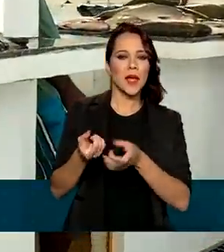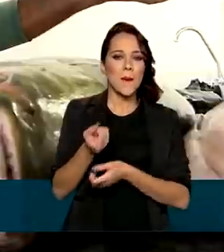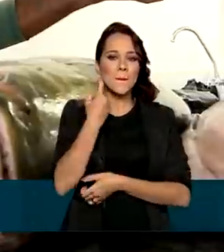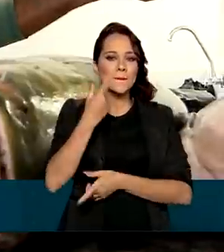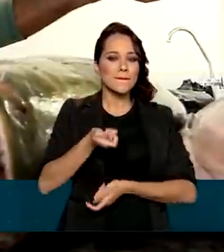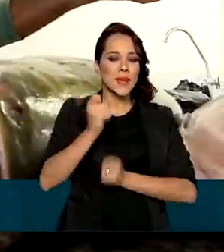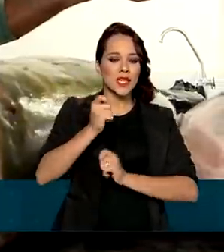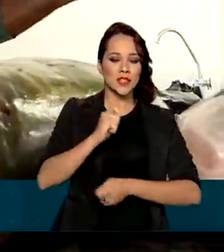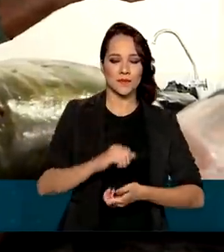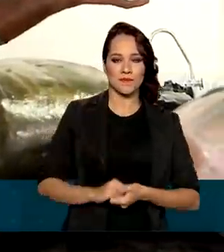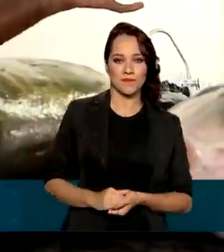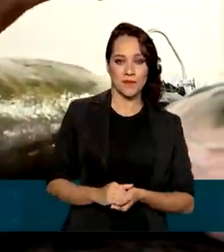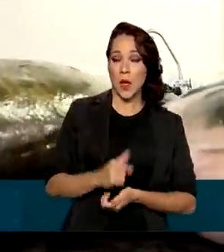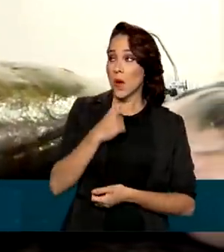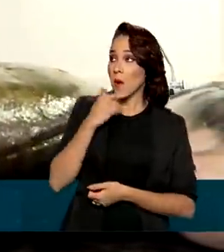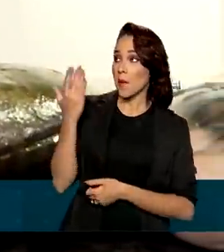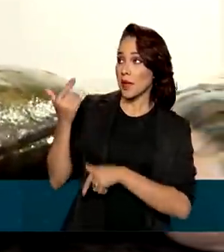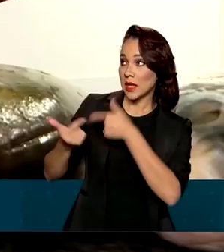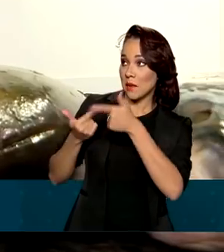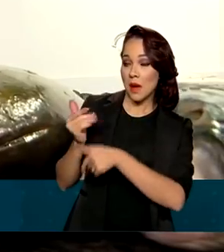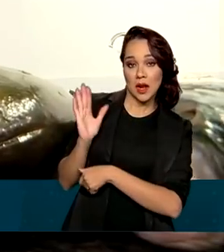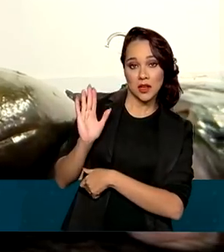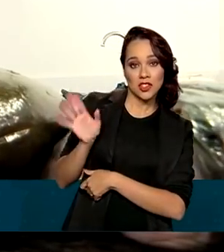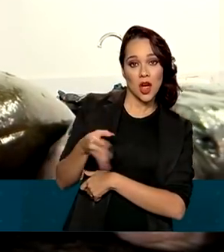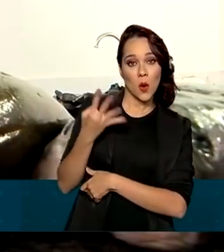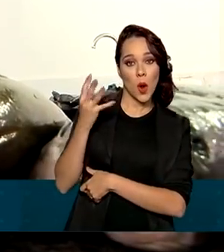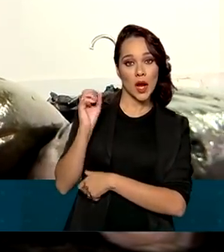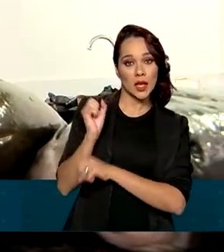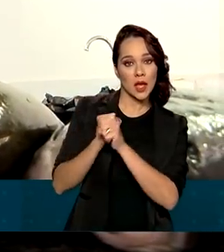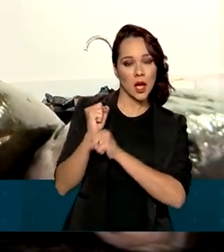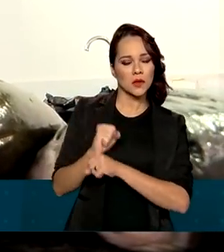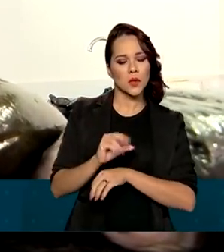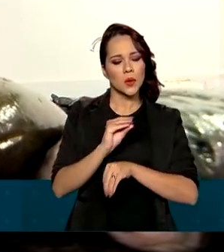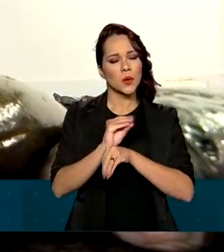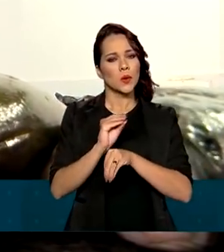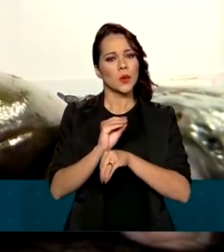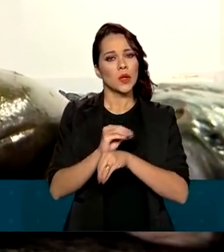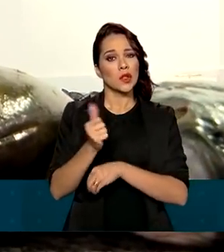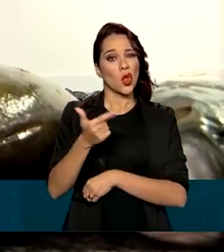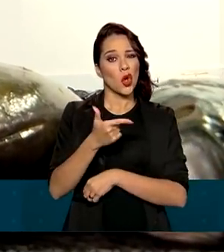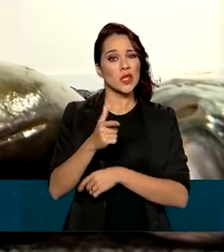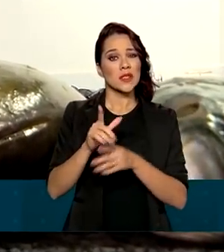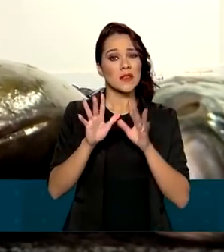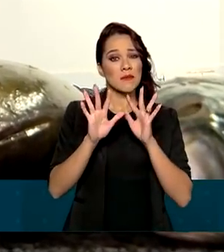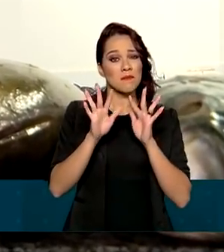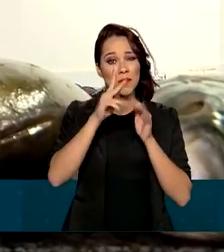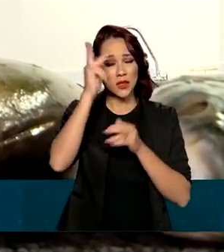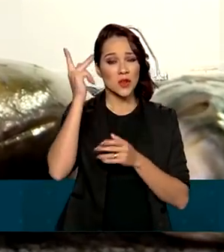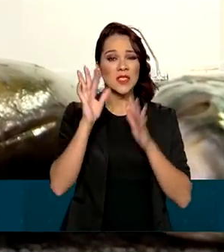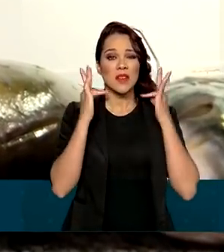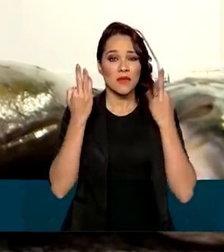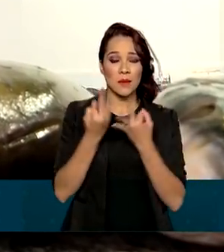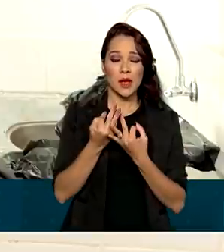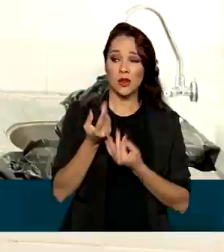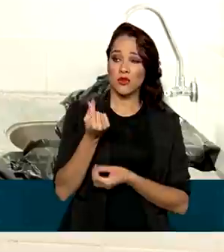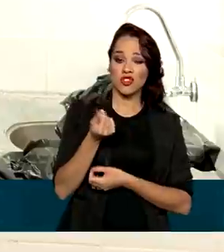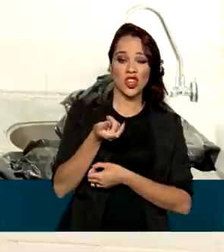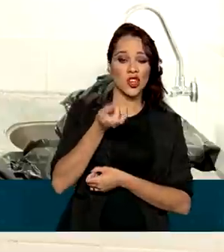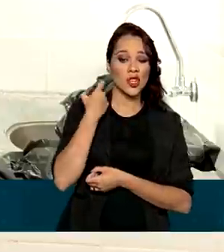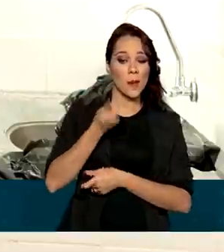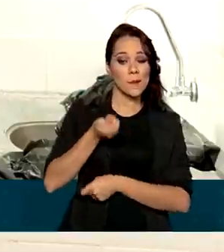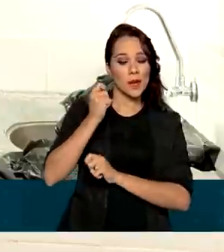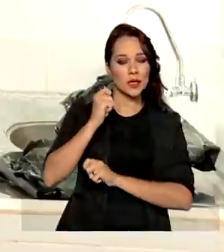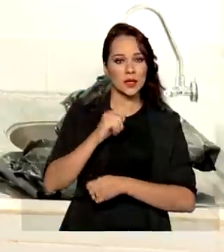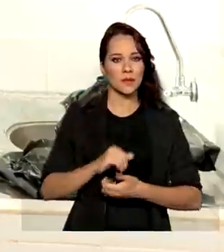pescado. Francisco trabalha por aqui há 40 anos e sustenta 12 pessoas com dinheiro vindo da pesca. Era